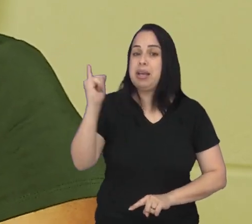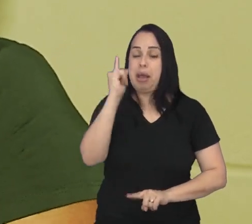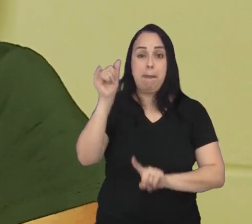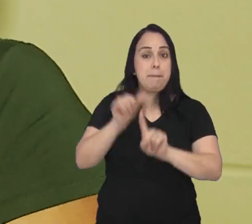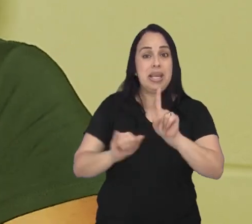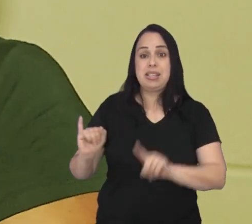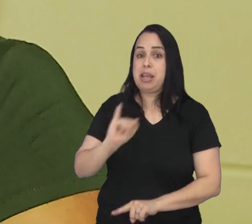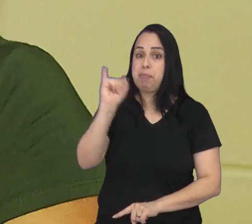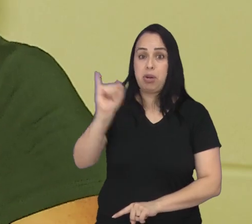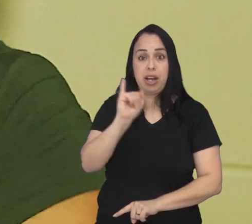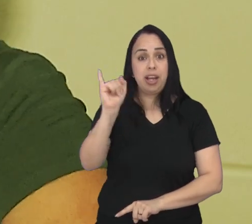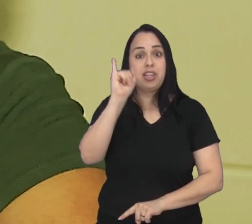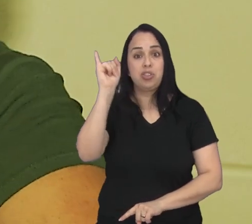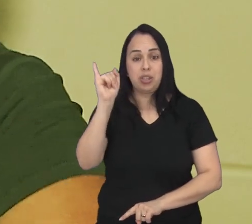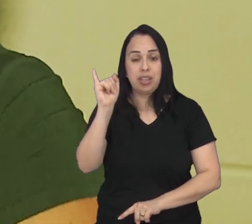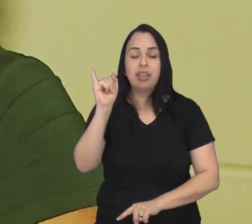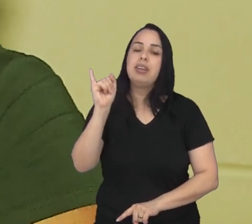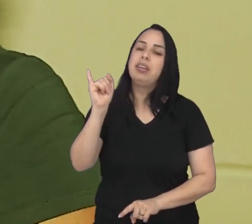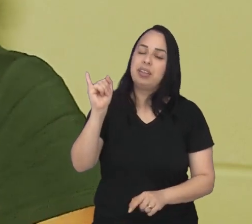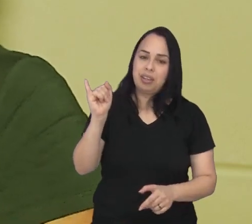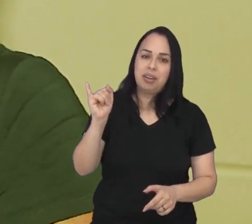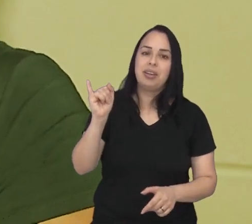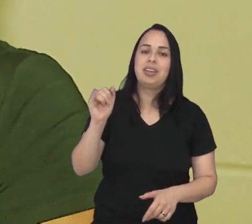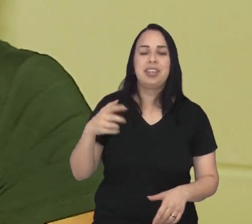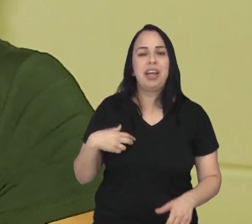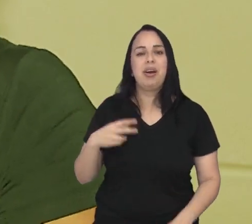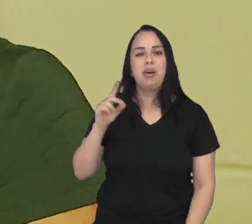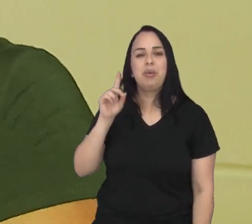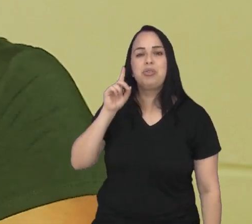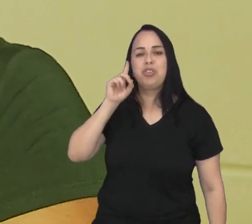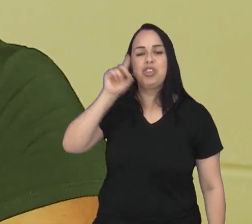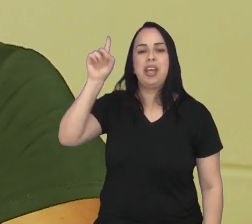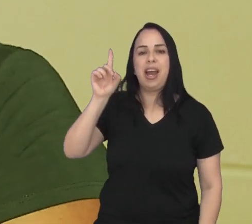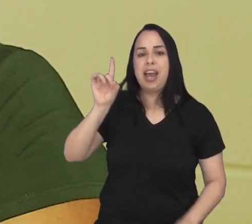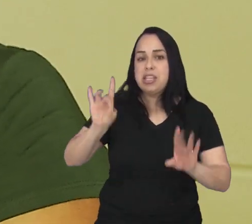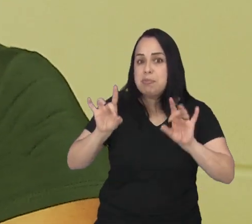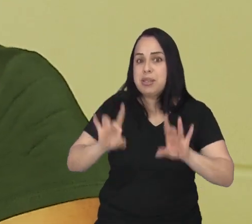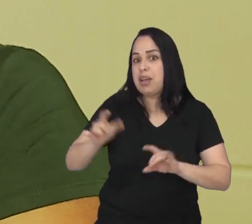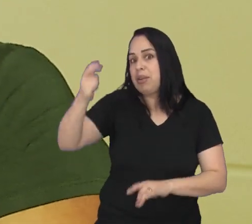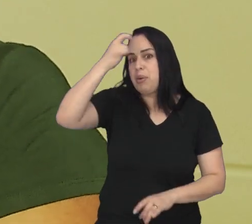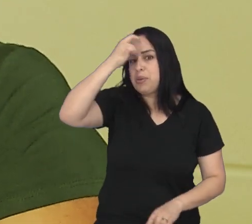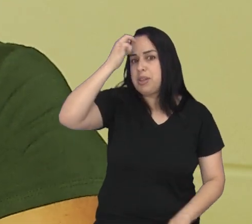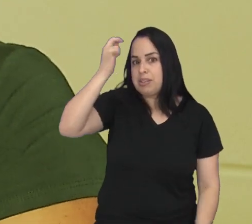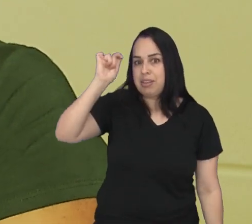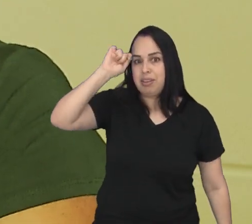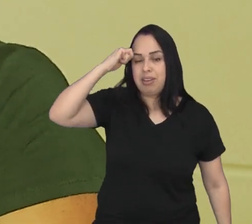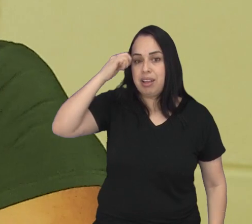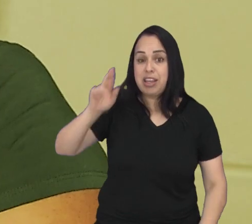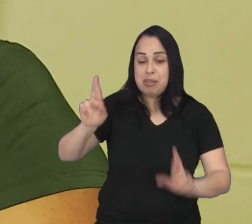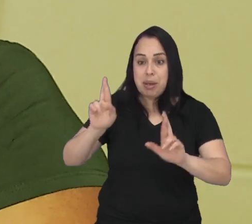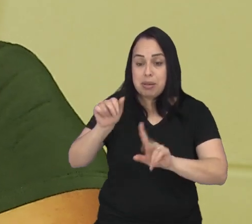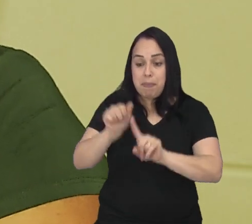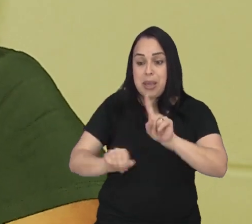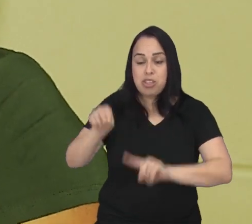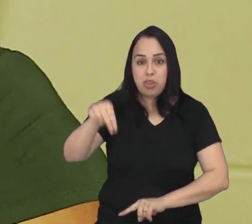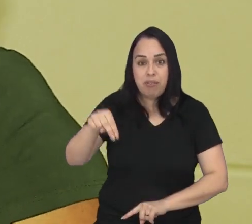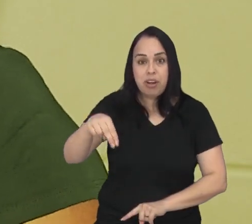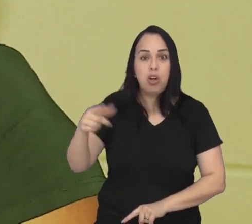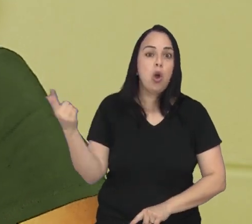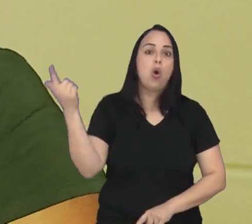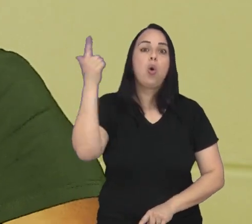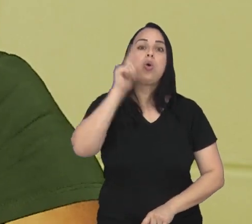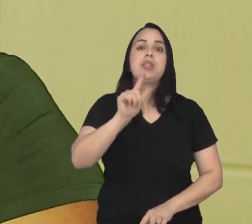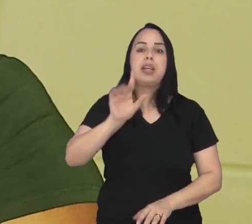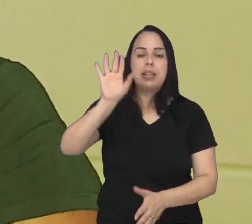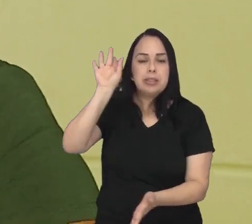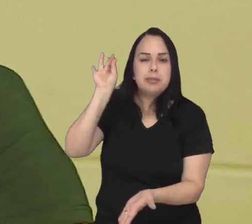importante para a população negra, que é o mês que a gente comemora o Dia da Consciência Negra, a expectativa é que ainda no mês de novembro